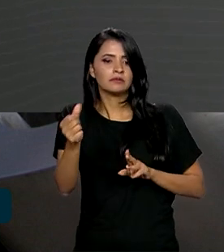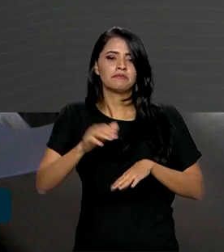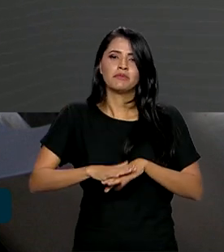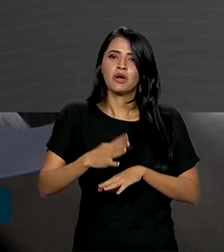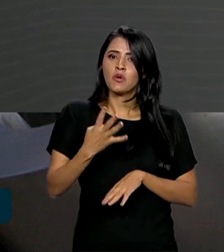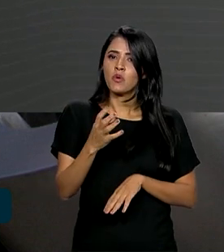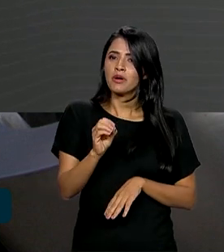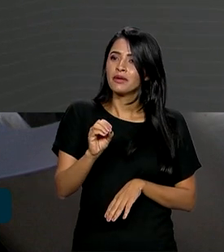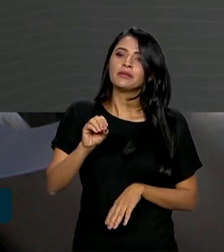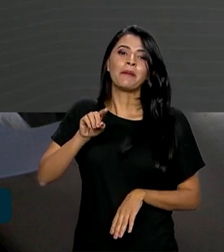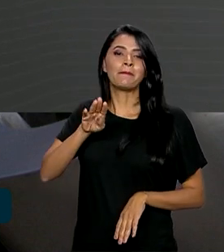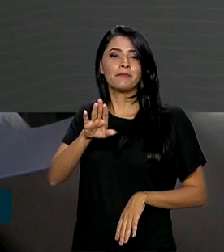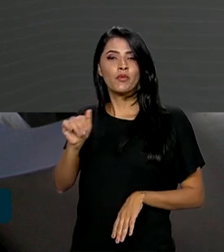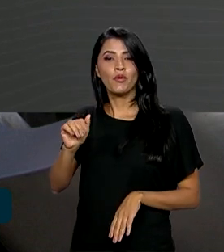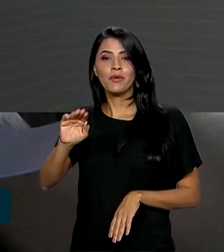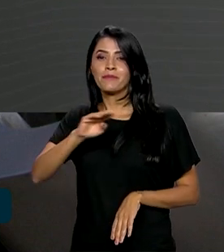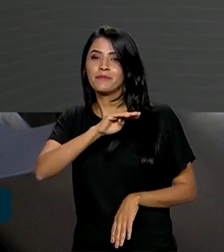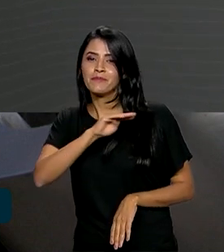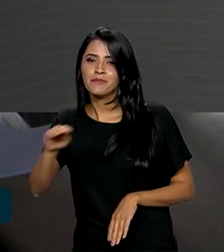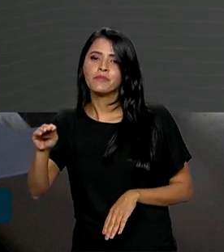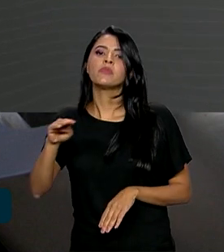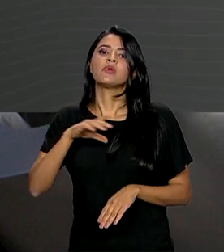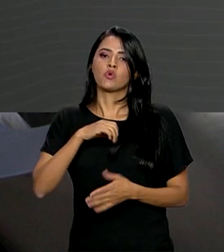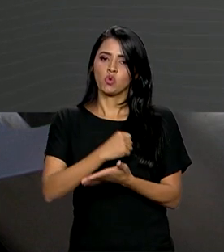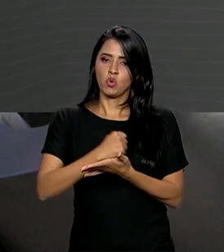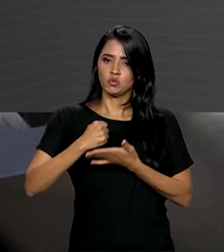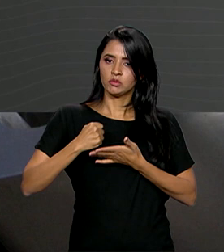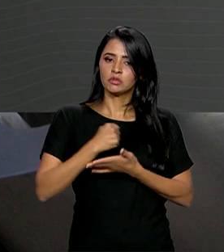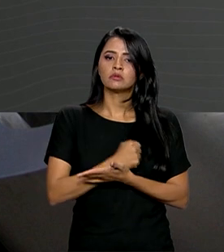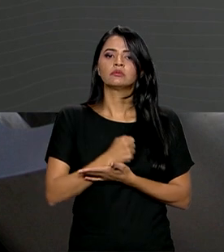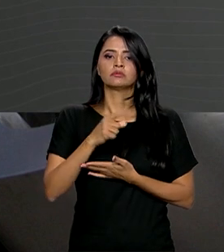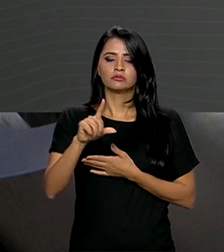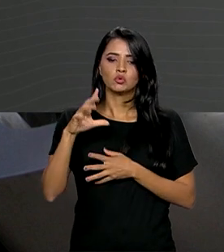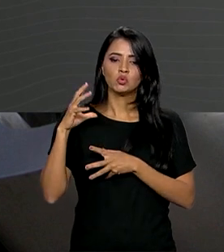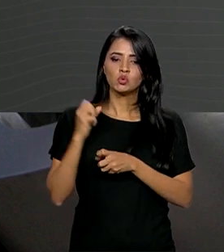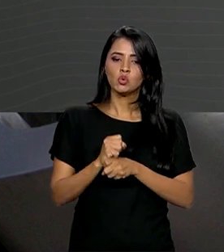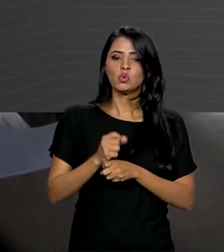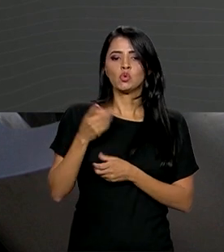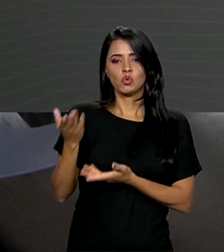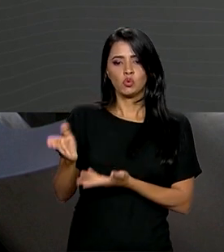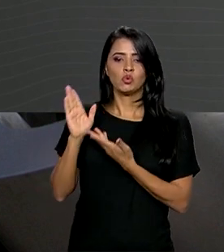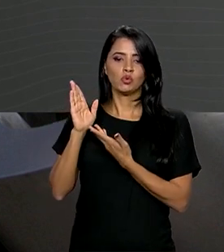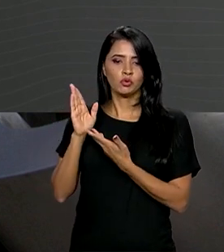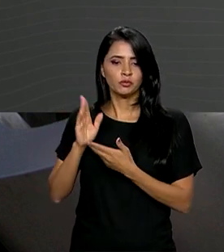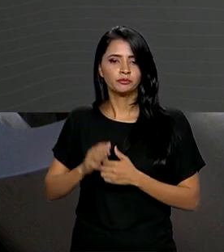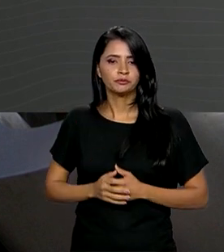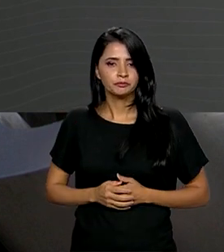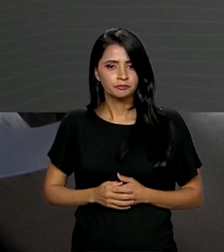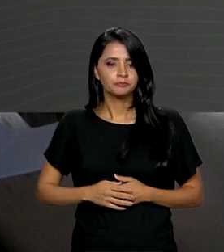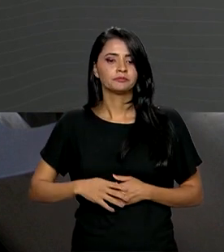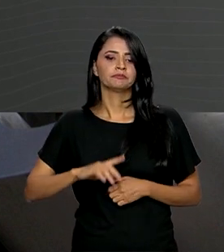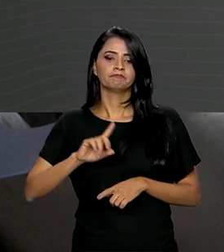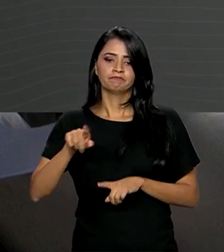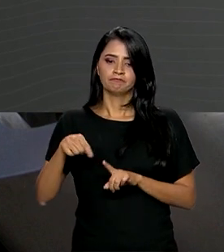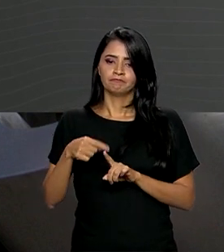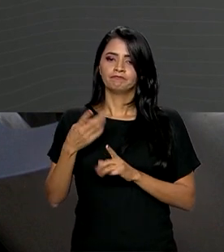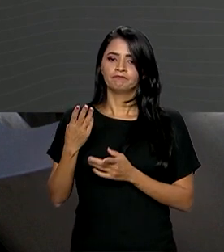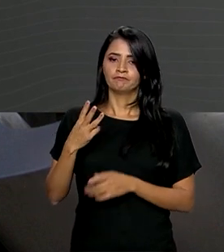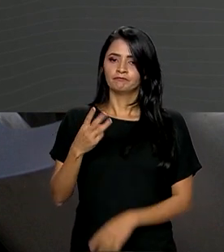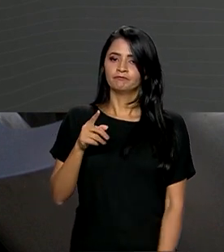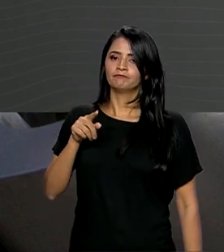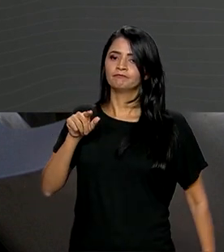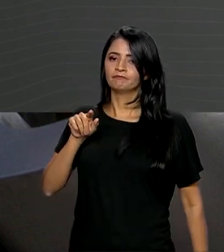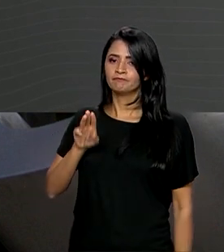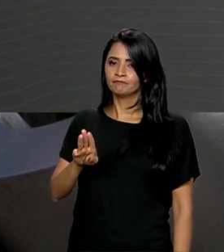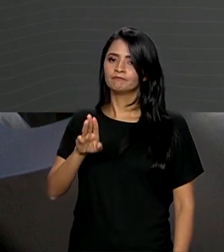,5 bilhões em contratos, com lucro contábil de quase R 10 bilhões e R$,7